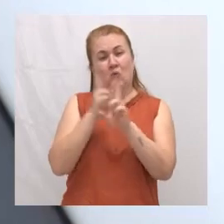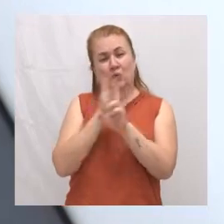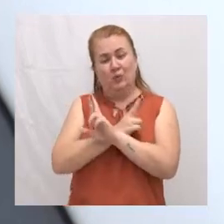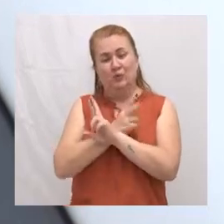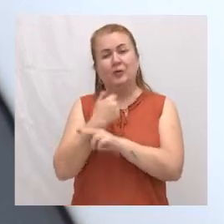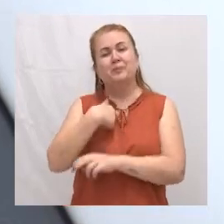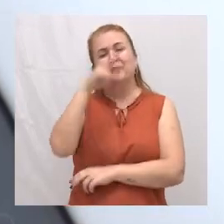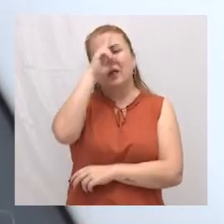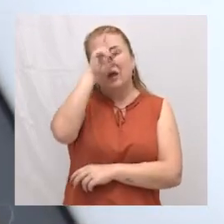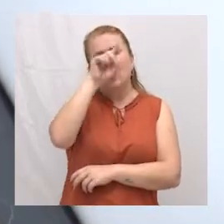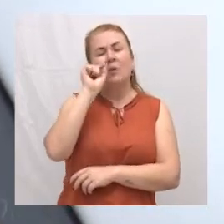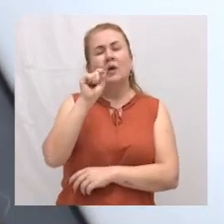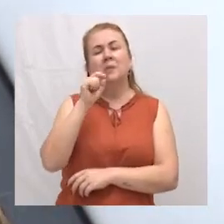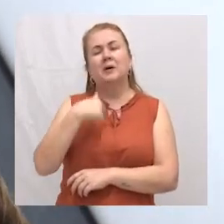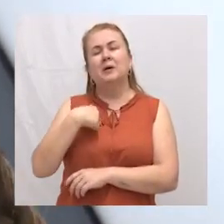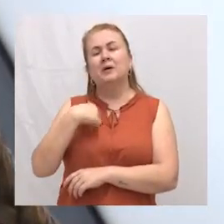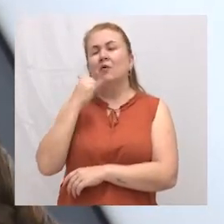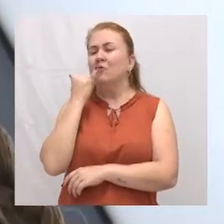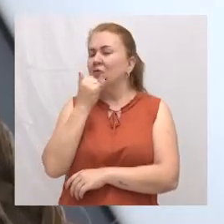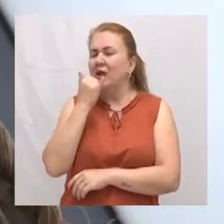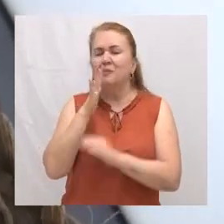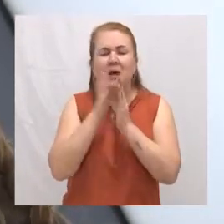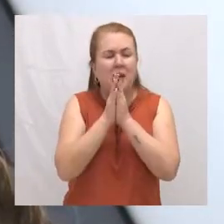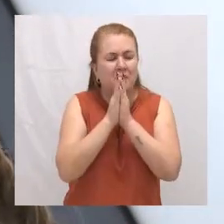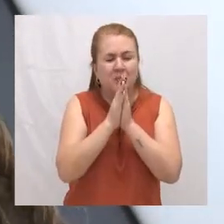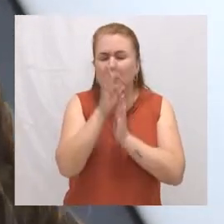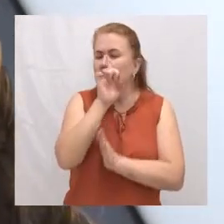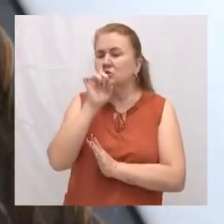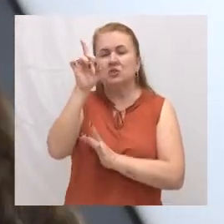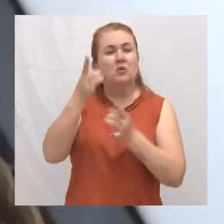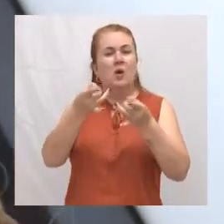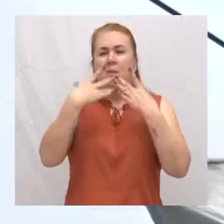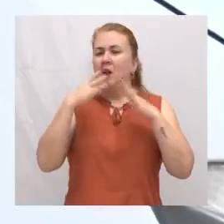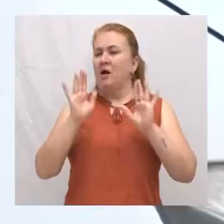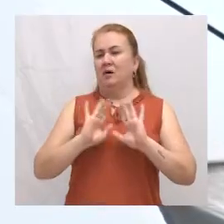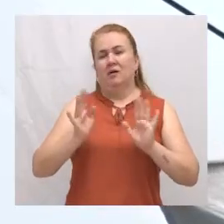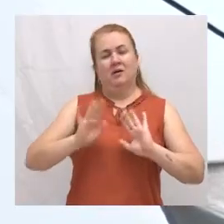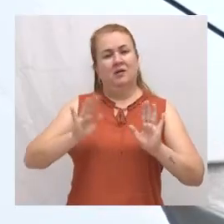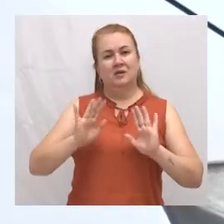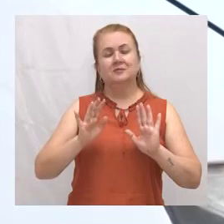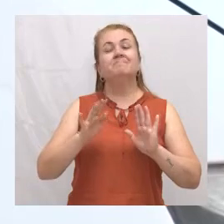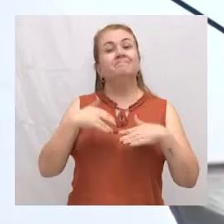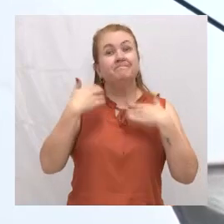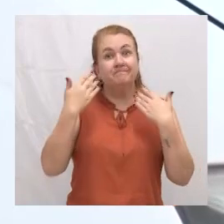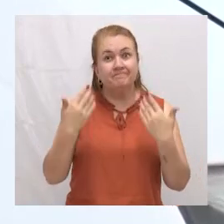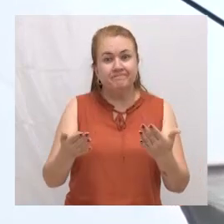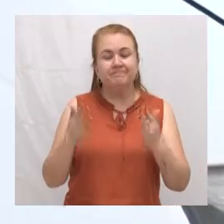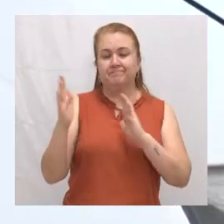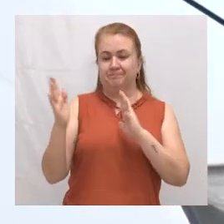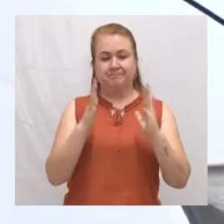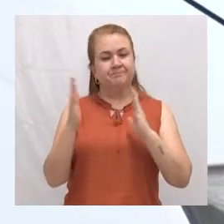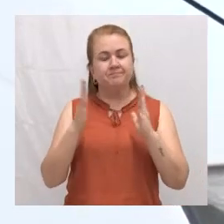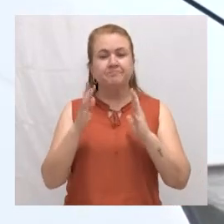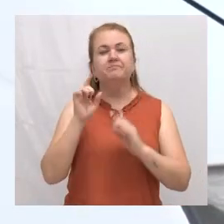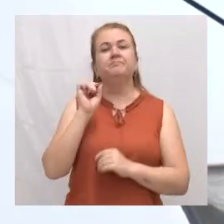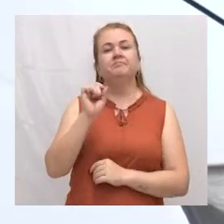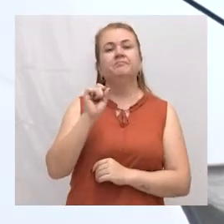eu só falava para ela assim, pelo amor de Deus, não me deixa sozinha. E nisso, nesse período,